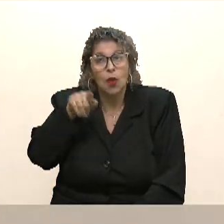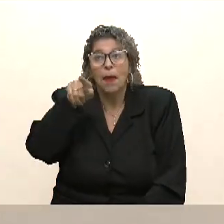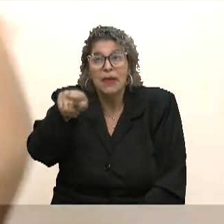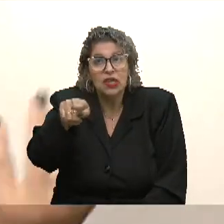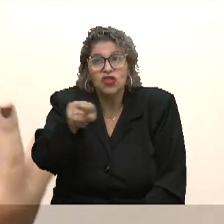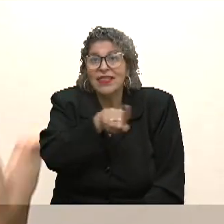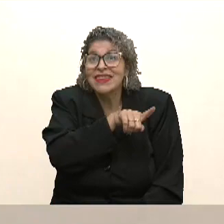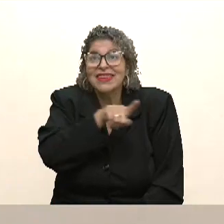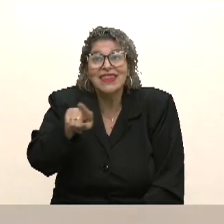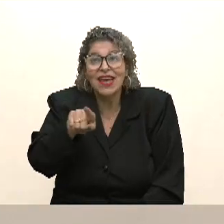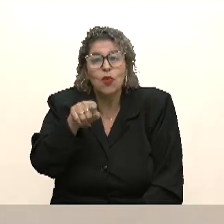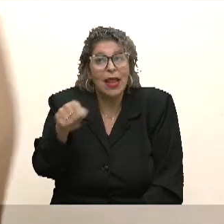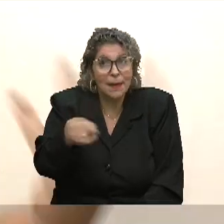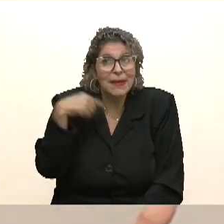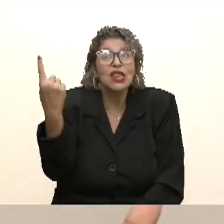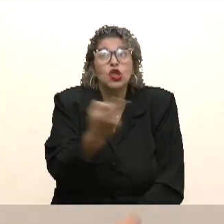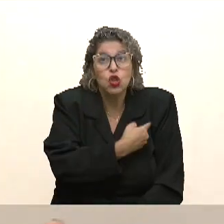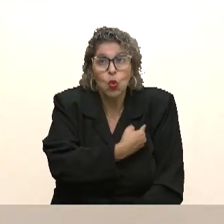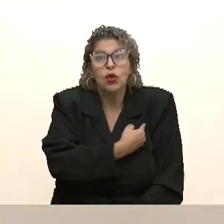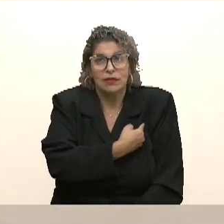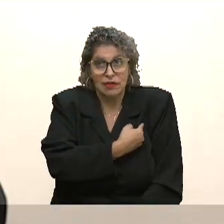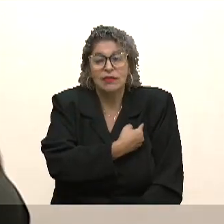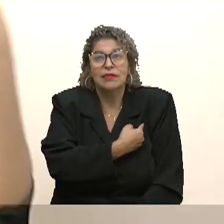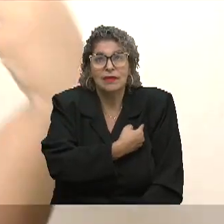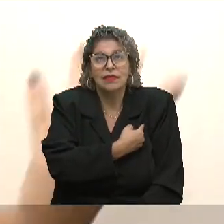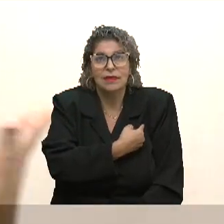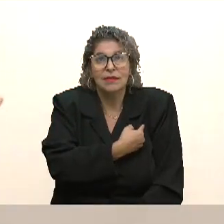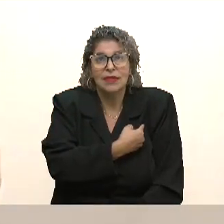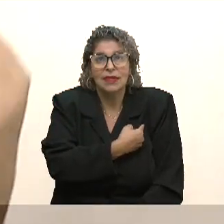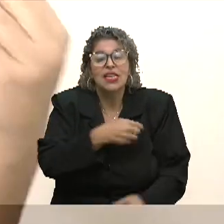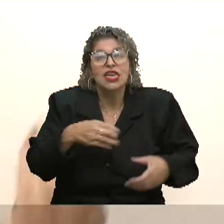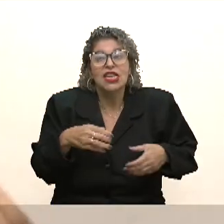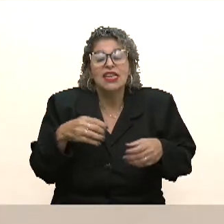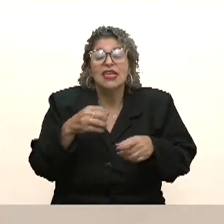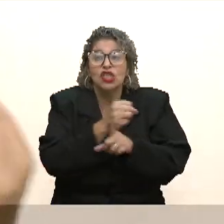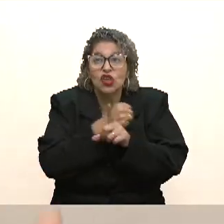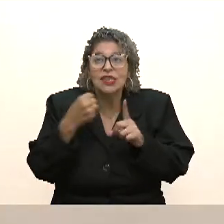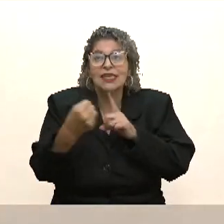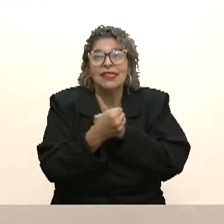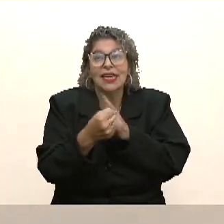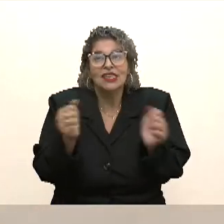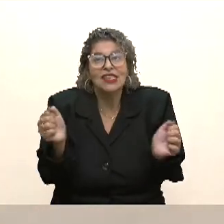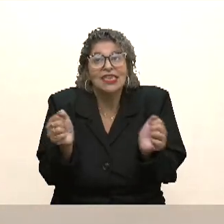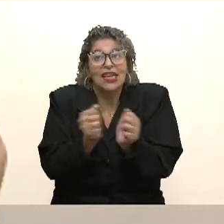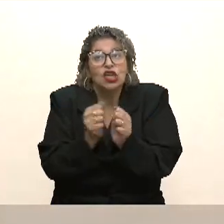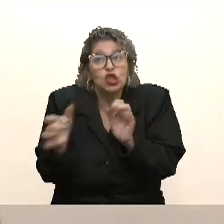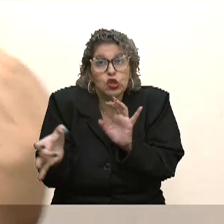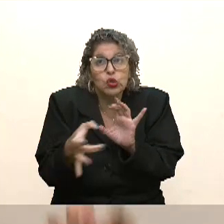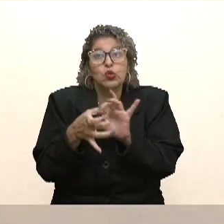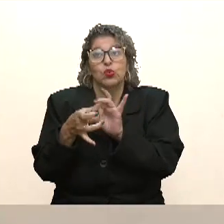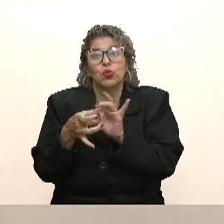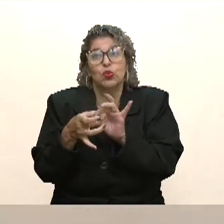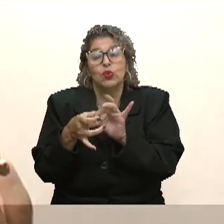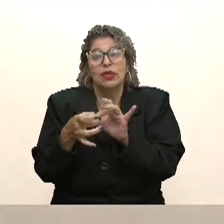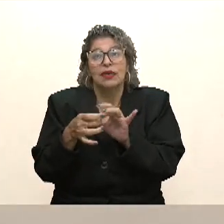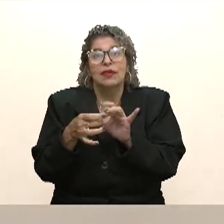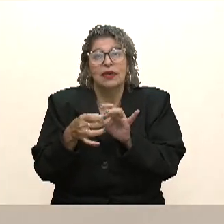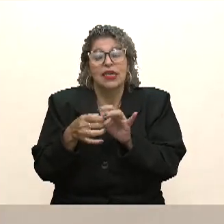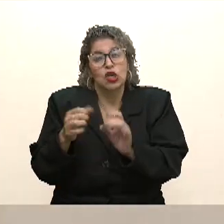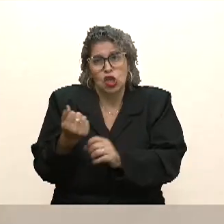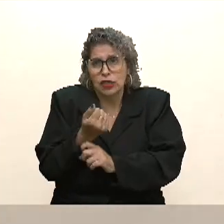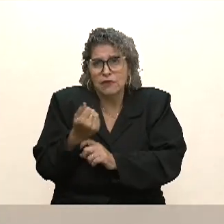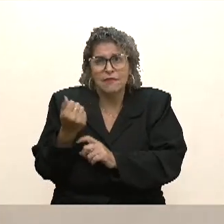ela é o todo. Então, em sociedade, a gente tem que andar em conjunto, né? E, principalmente, com os nossos